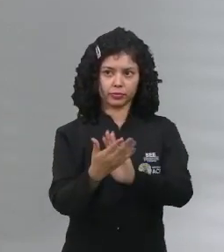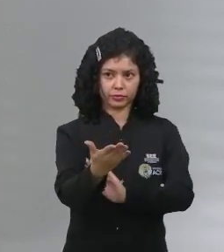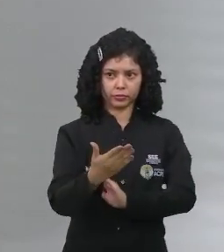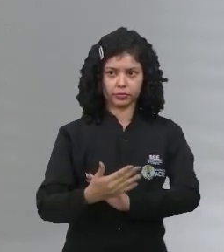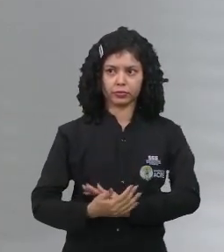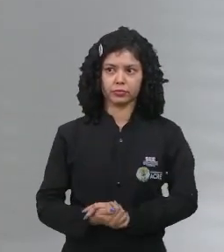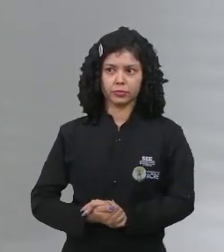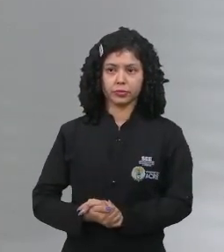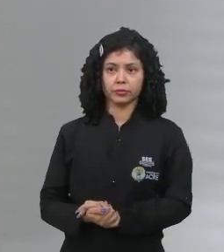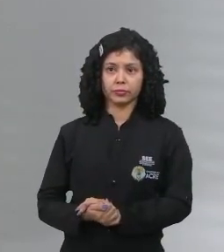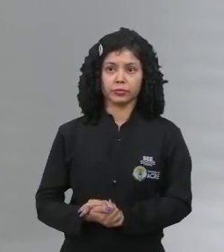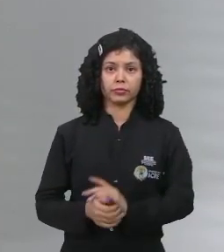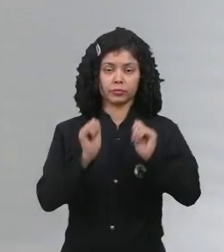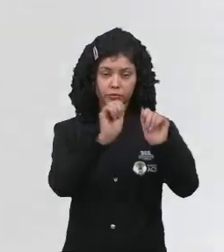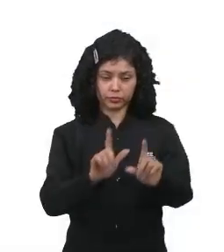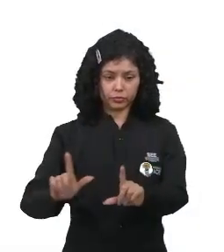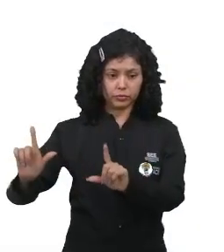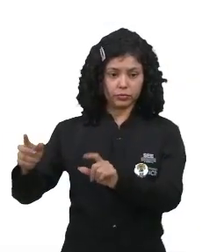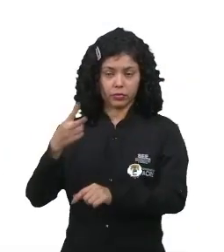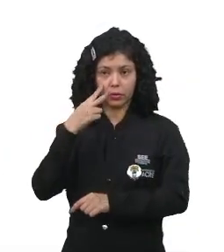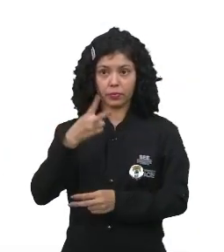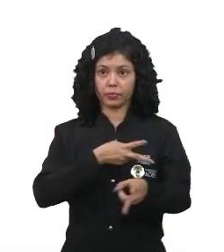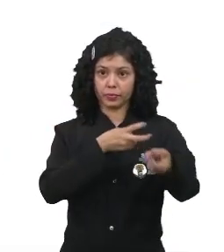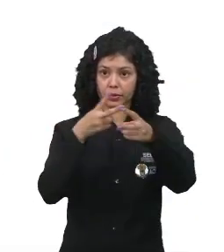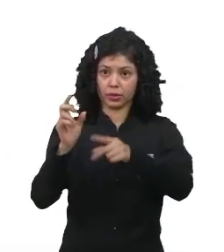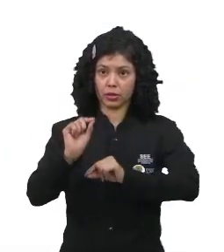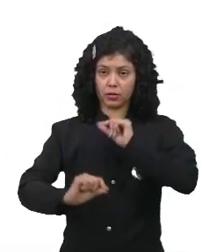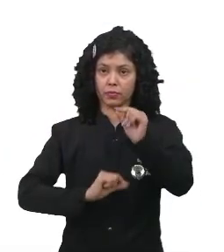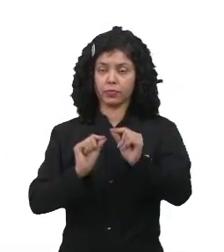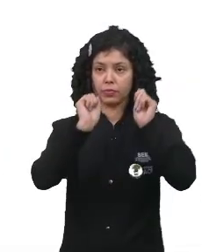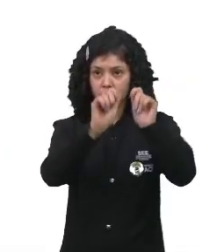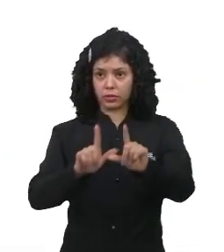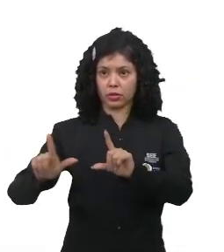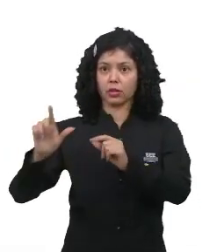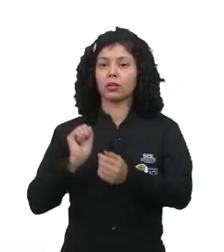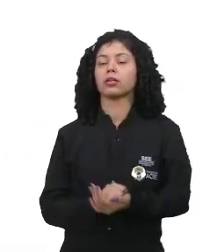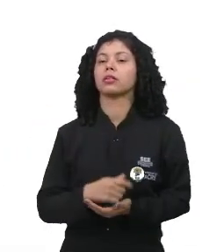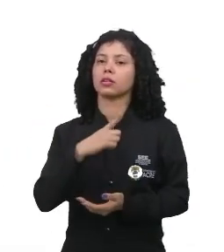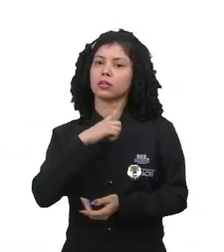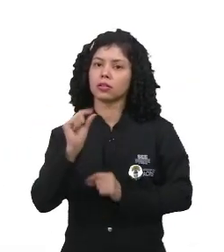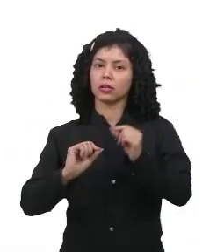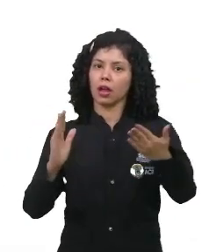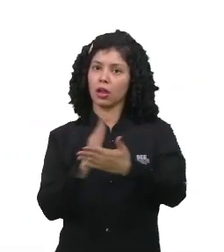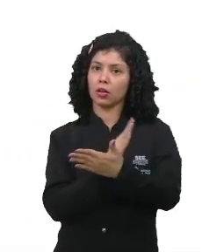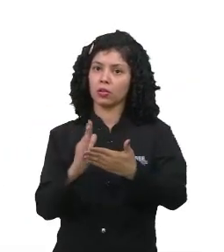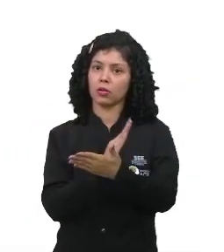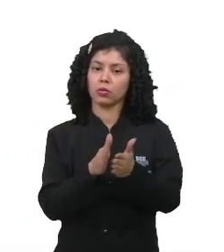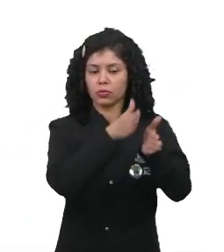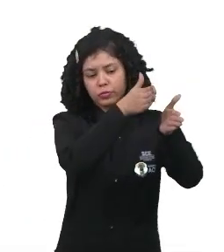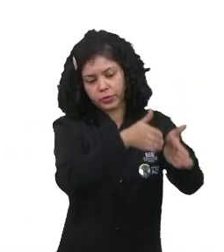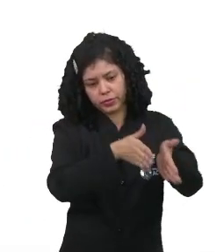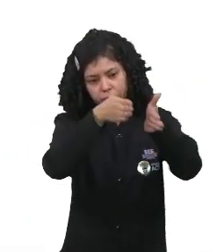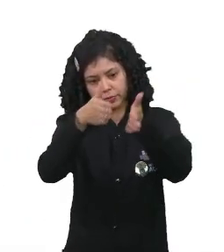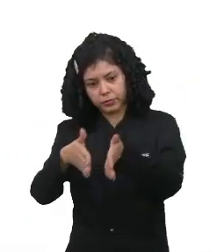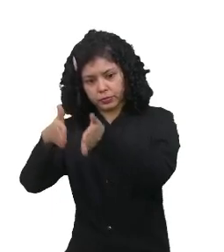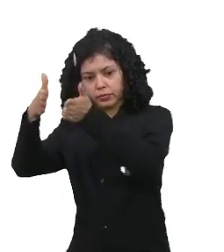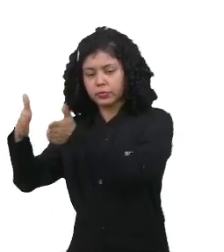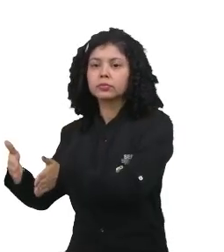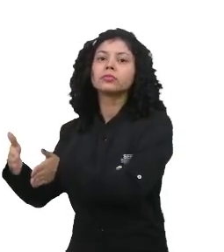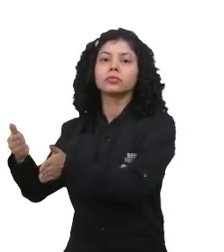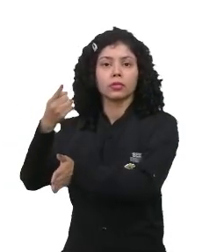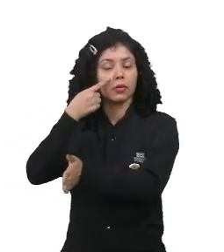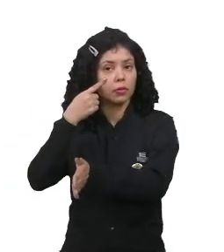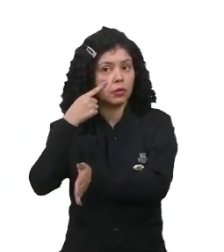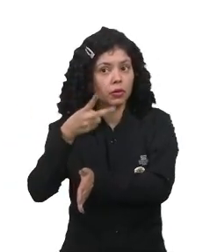vocês. Nessa imagem, vocês podem observar em tela, nós temos alguns períodos. vocês podem